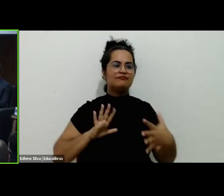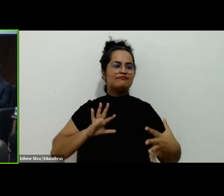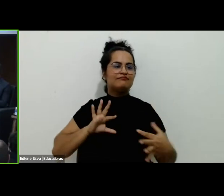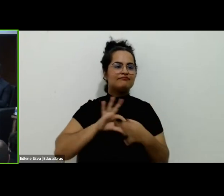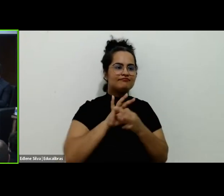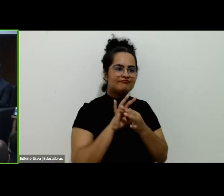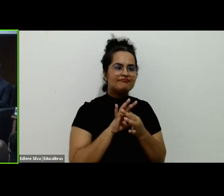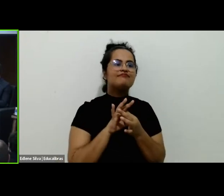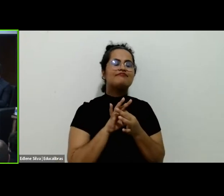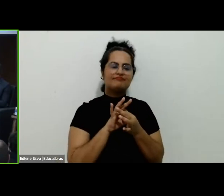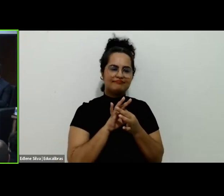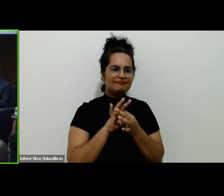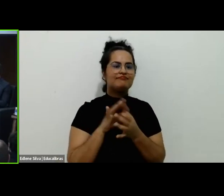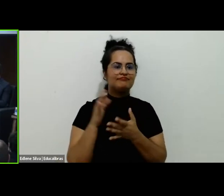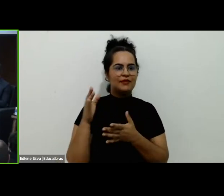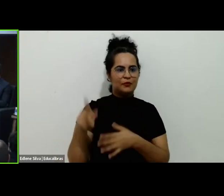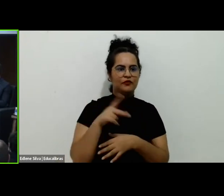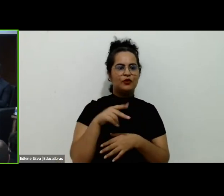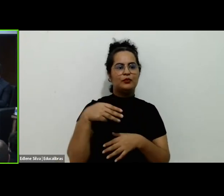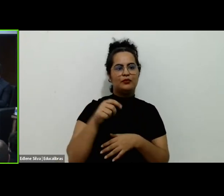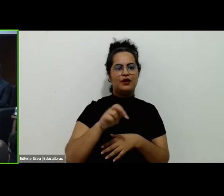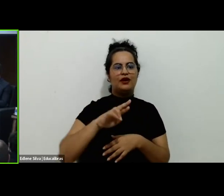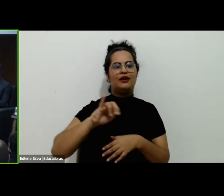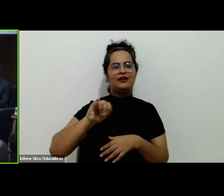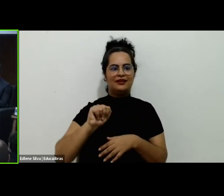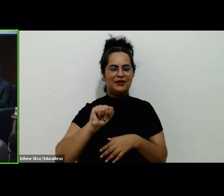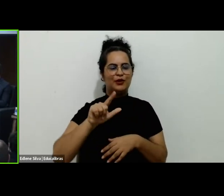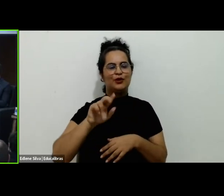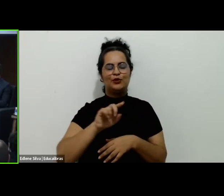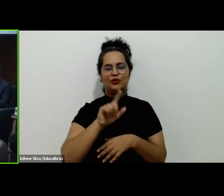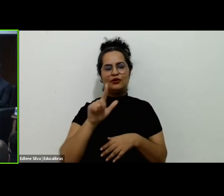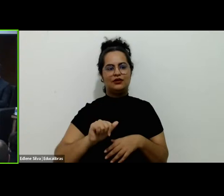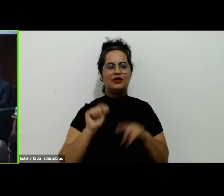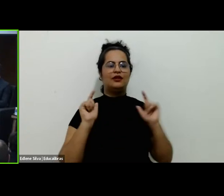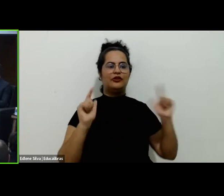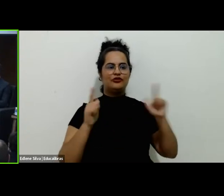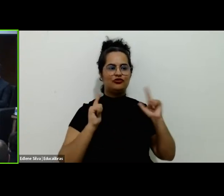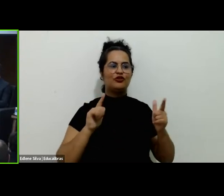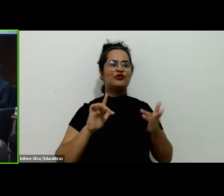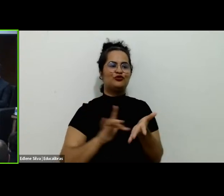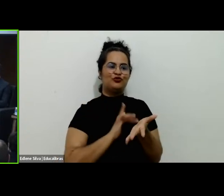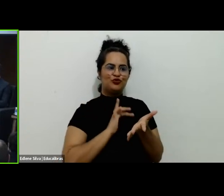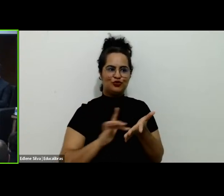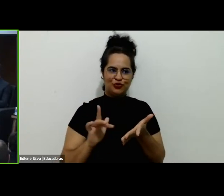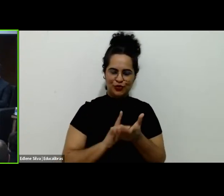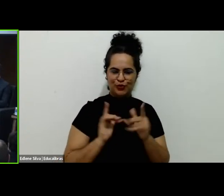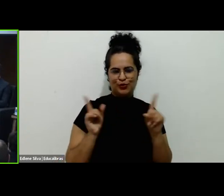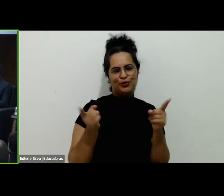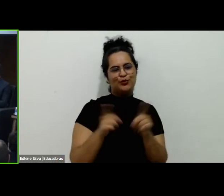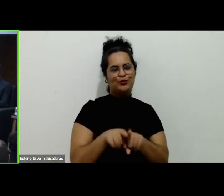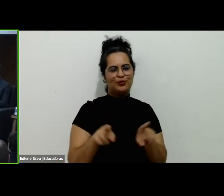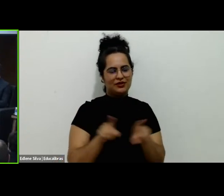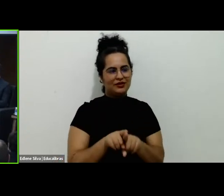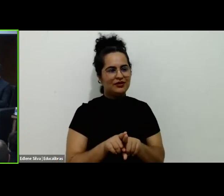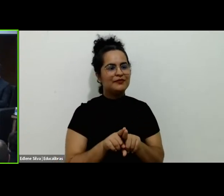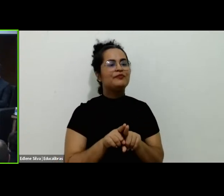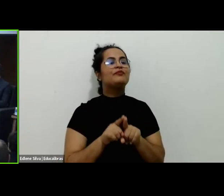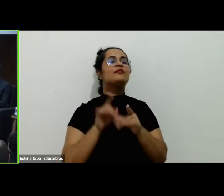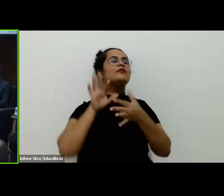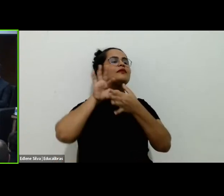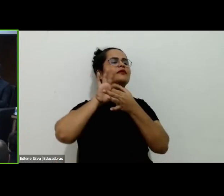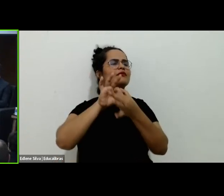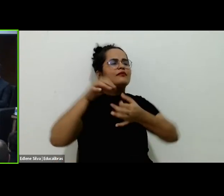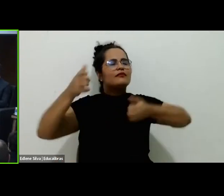como a professora Maria Luísa muito bem colocou, com o tema do lazer digital. Então, estou inserindo e, de alguma forma, trazendo esse contexto